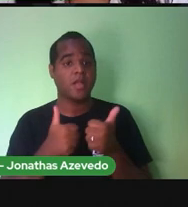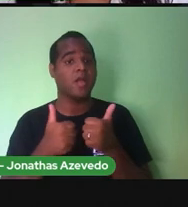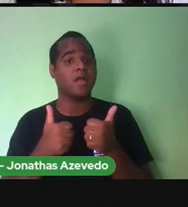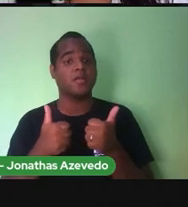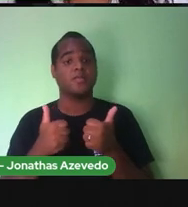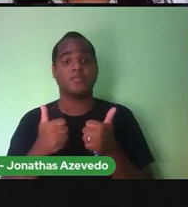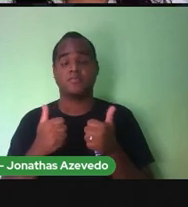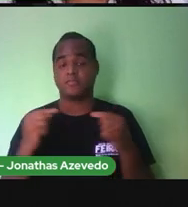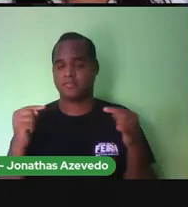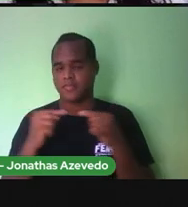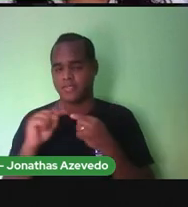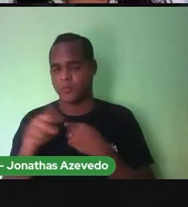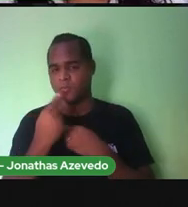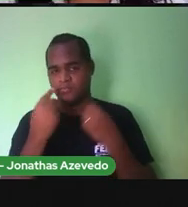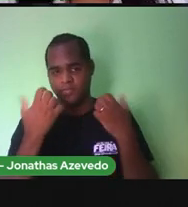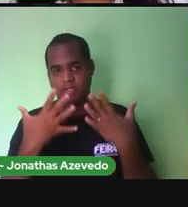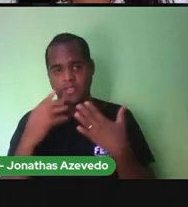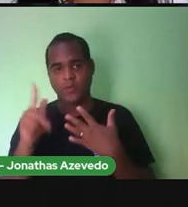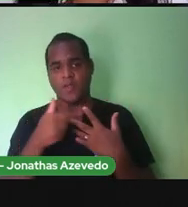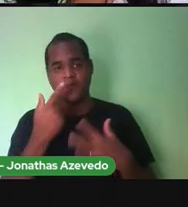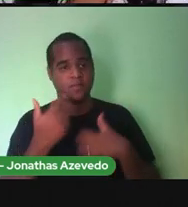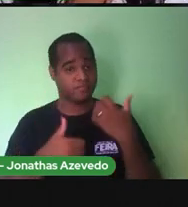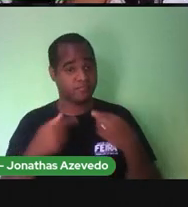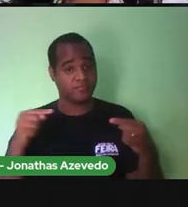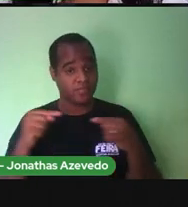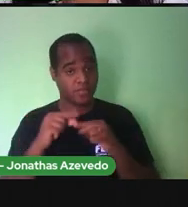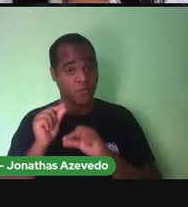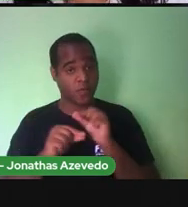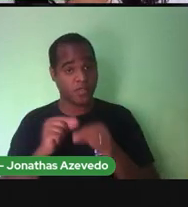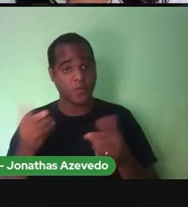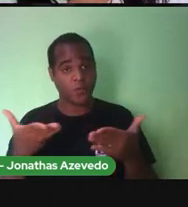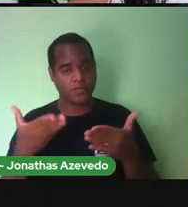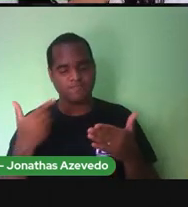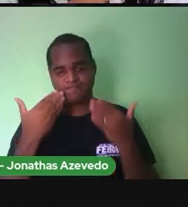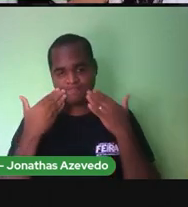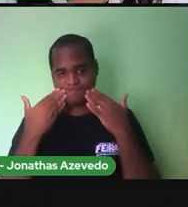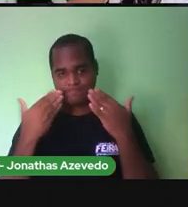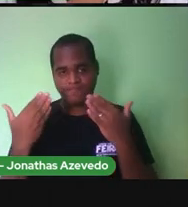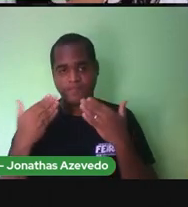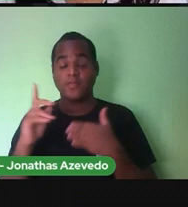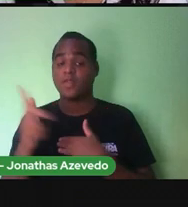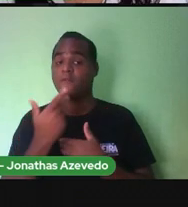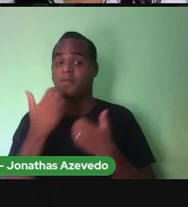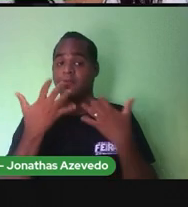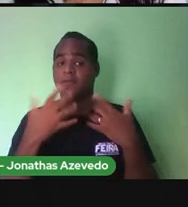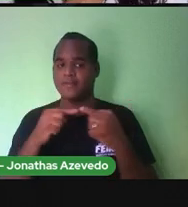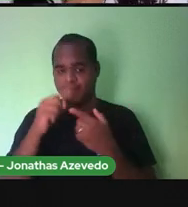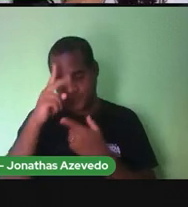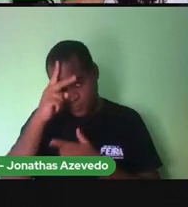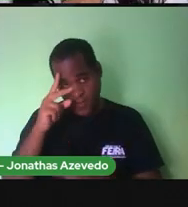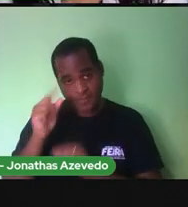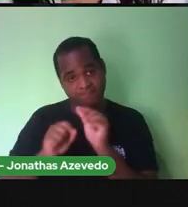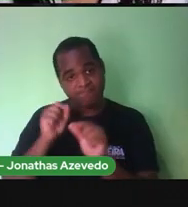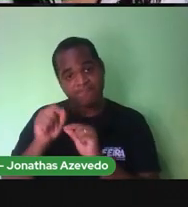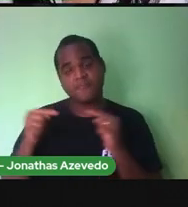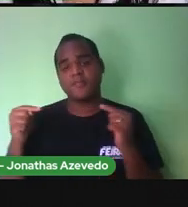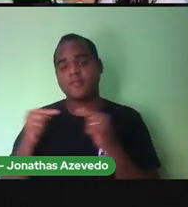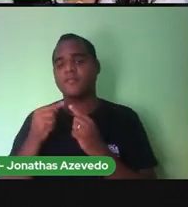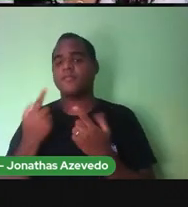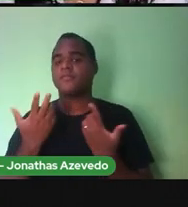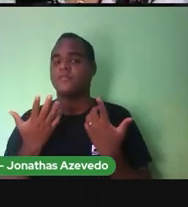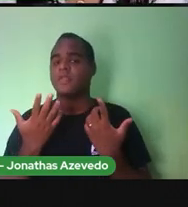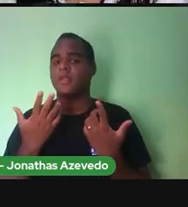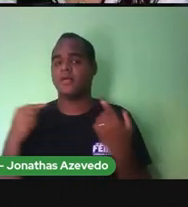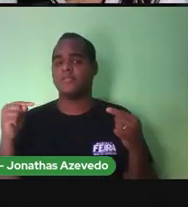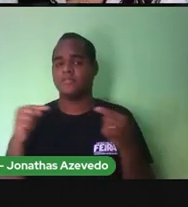tudo isso que nós falamos hoje mostra que nós temos uma história e que essa história